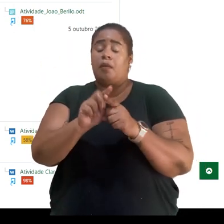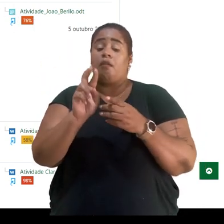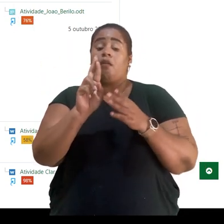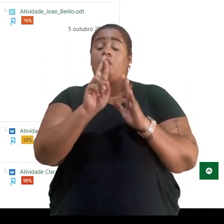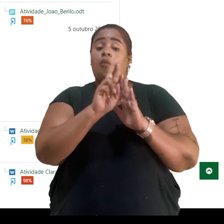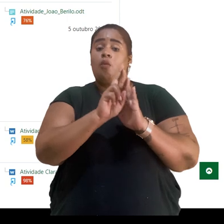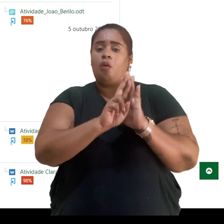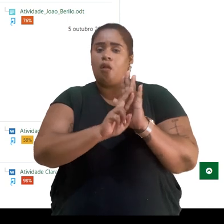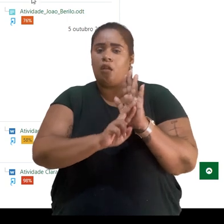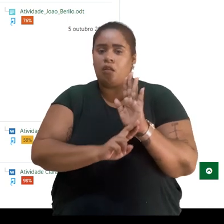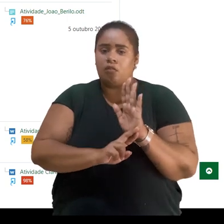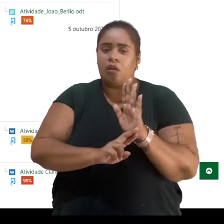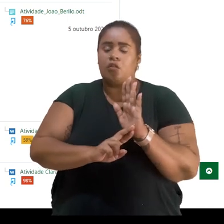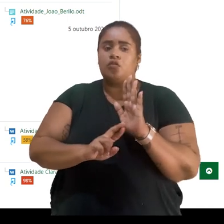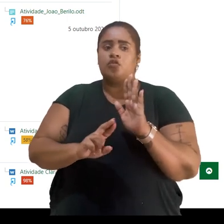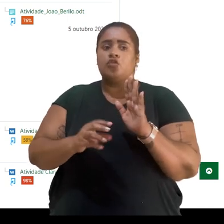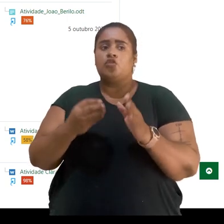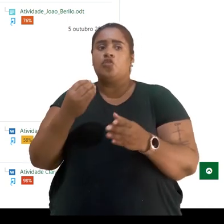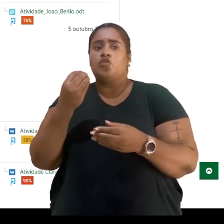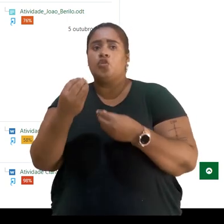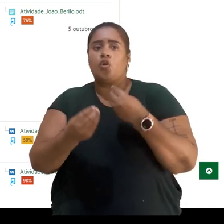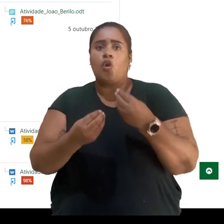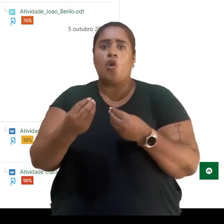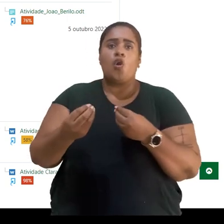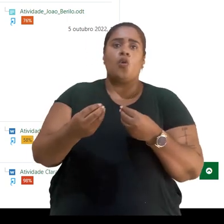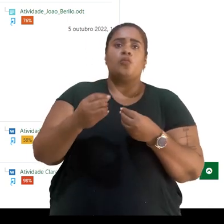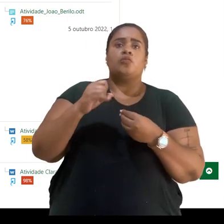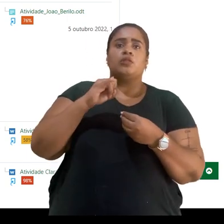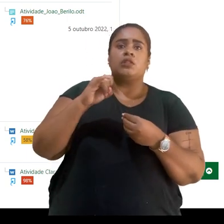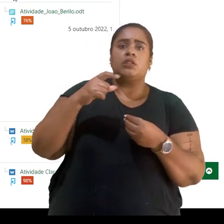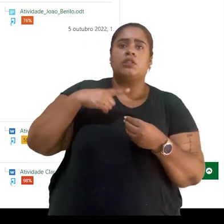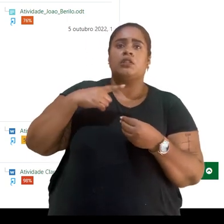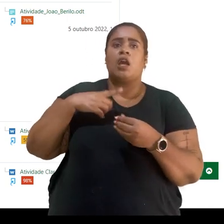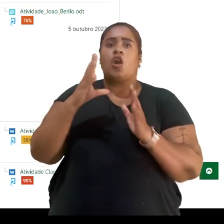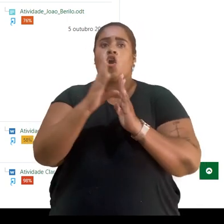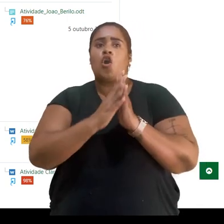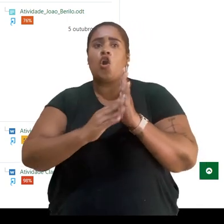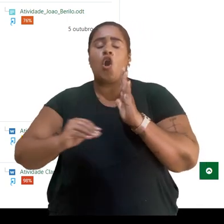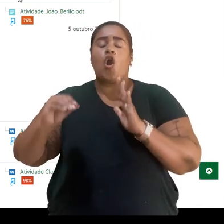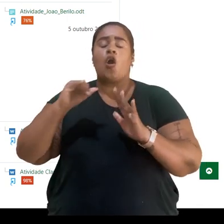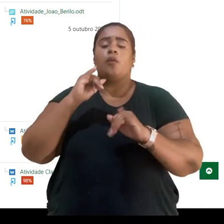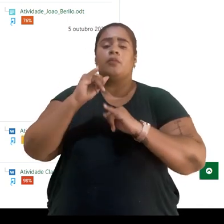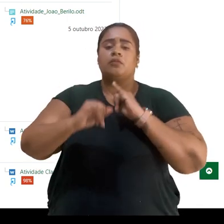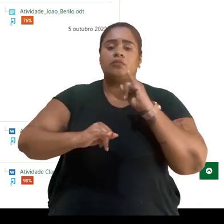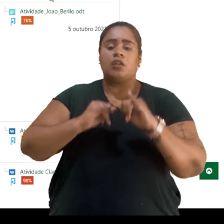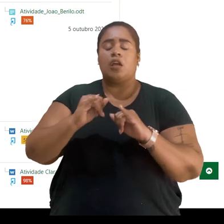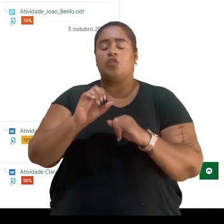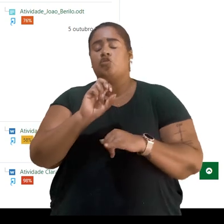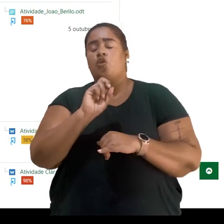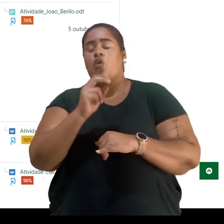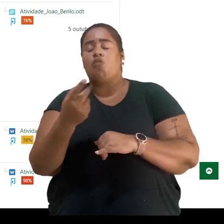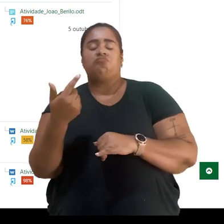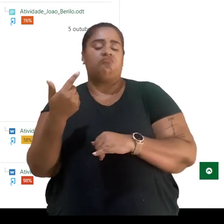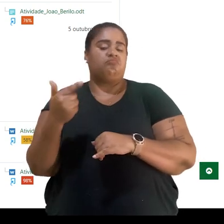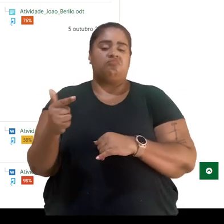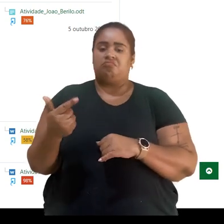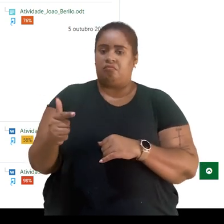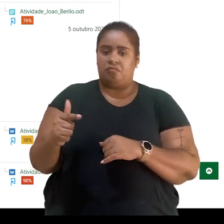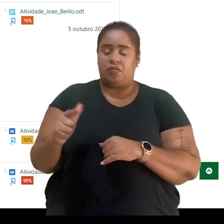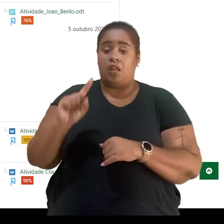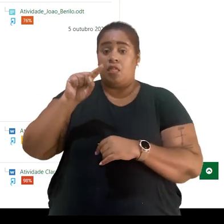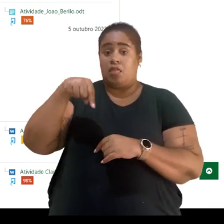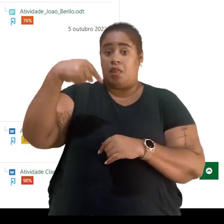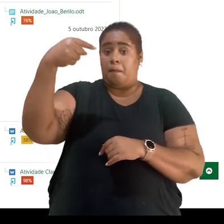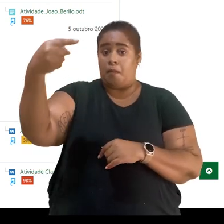o relatório de incidência ou possível incidência de plágio. Depois você